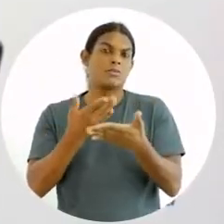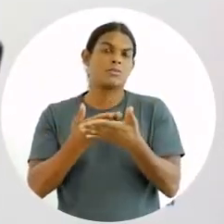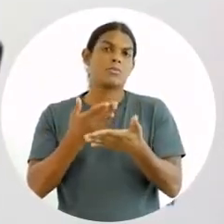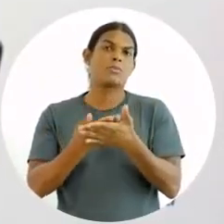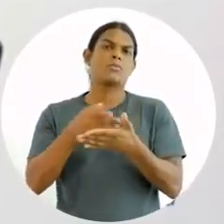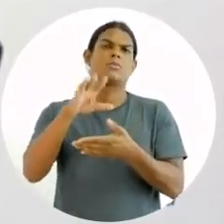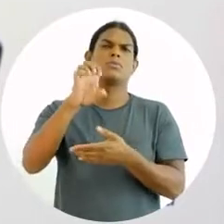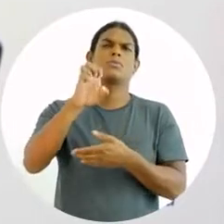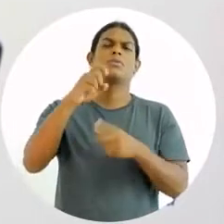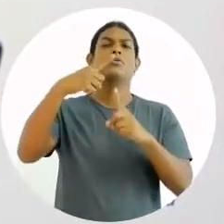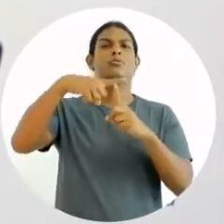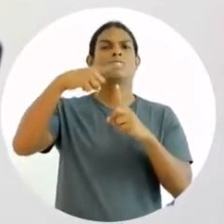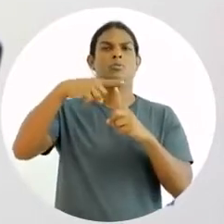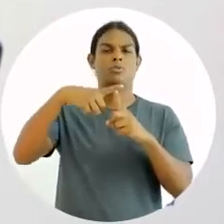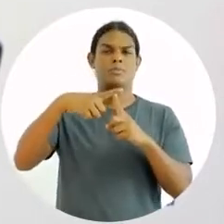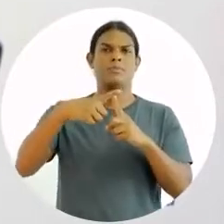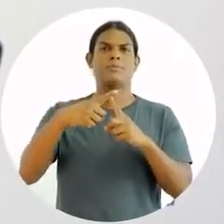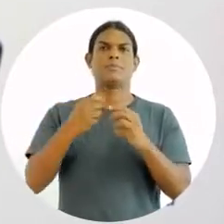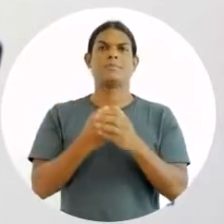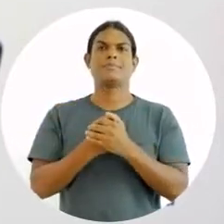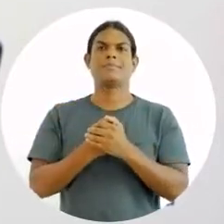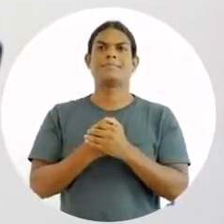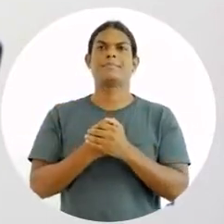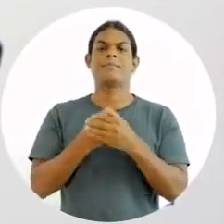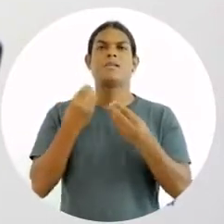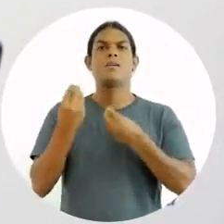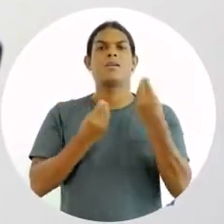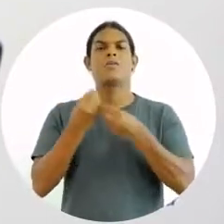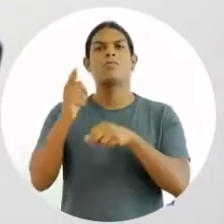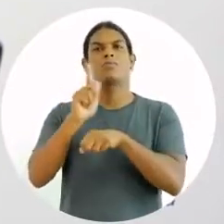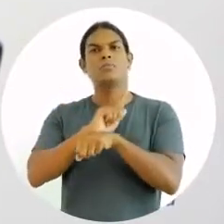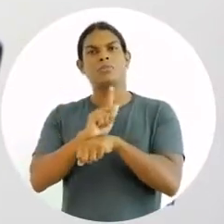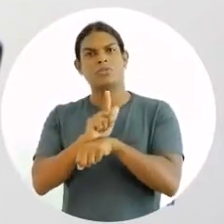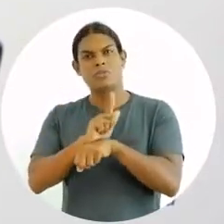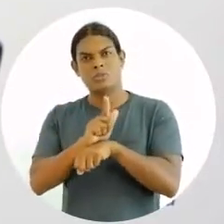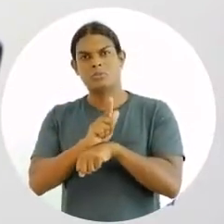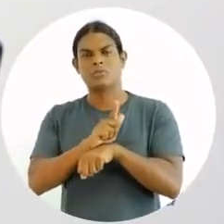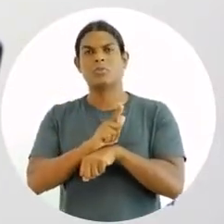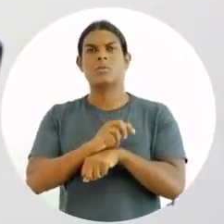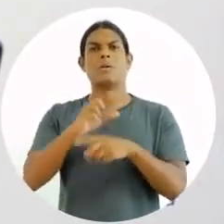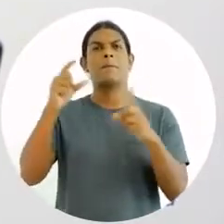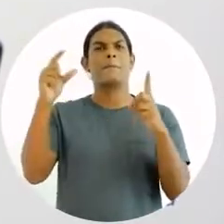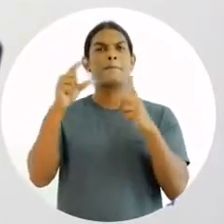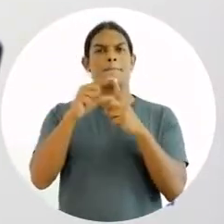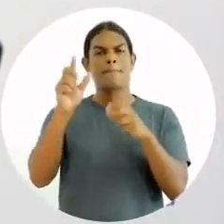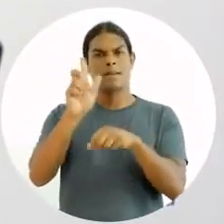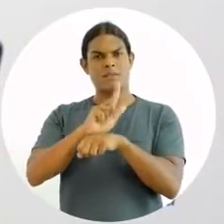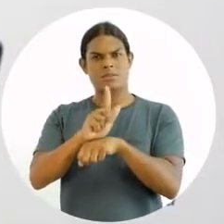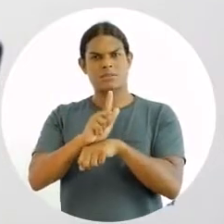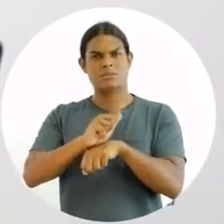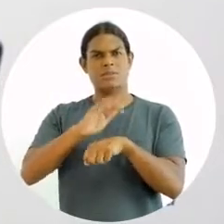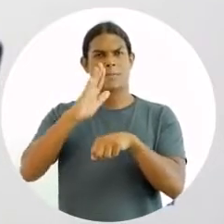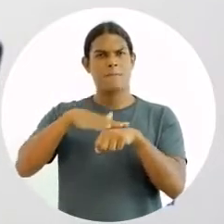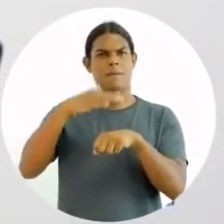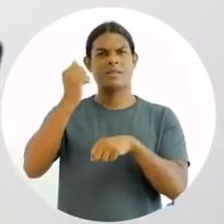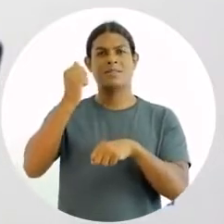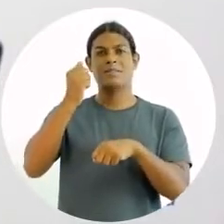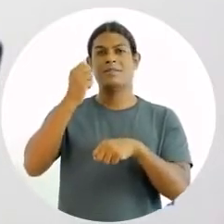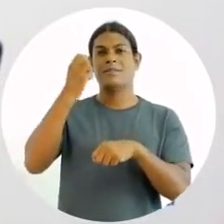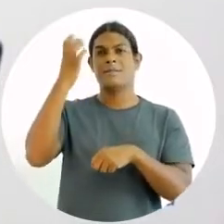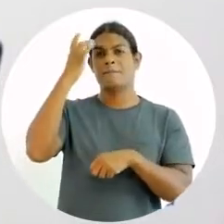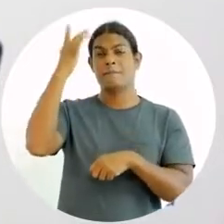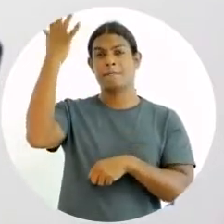Esses estilos nós podemos classificar como gestão. Eu acho que a palavra gestão é mais fácil da gente entender.